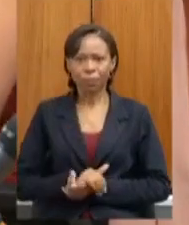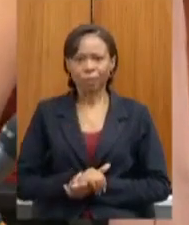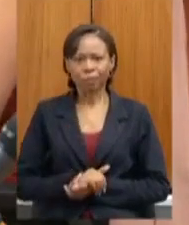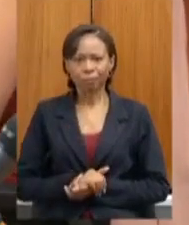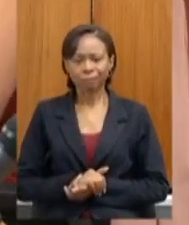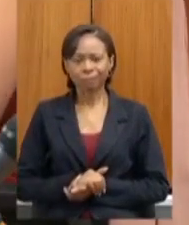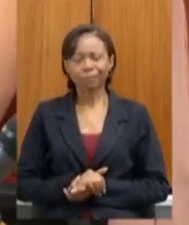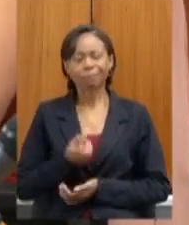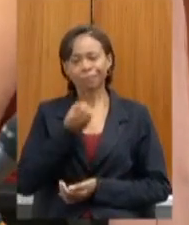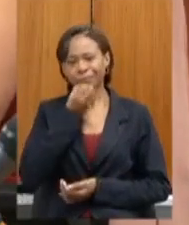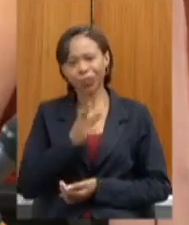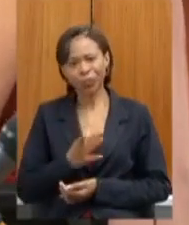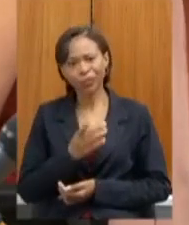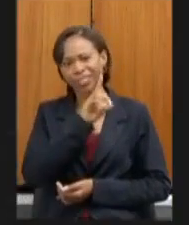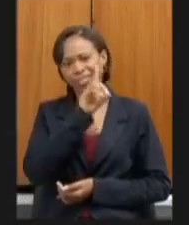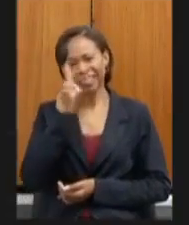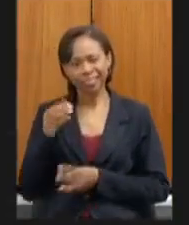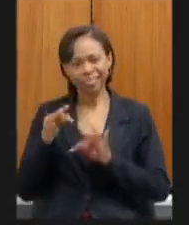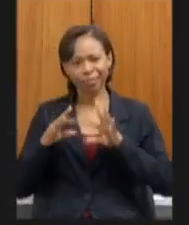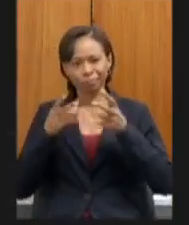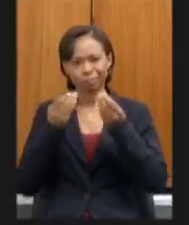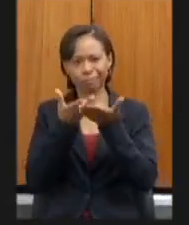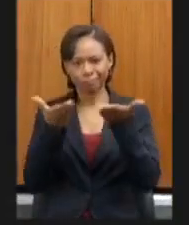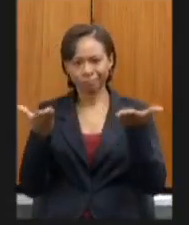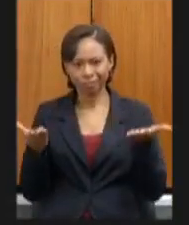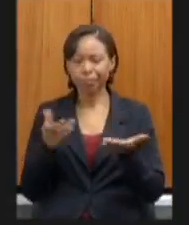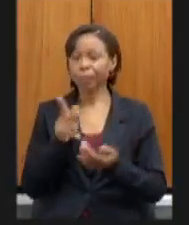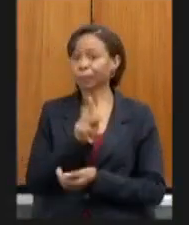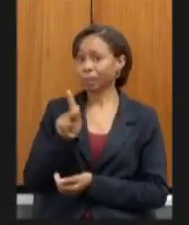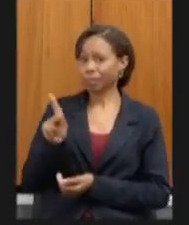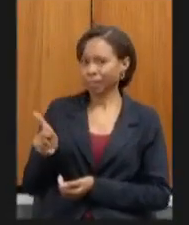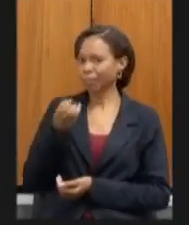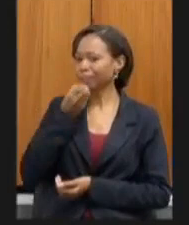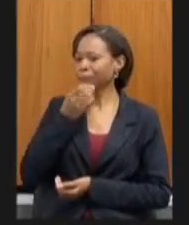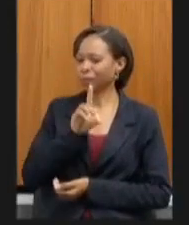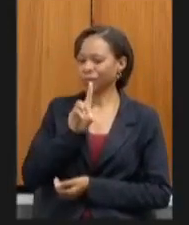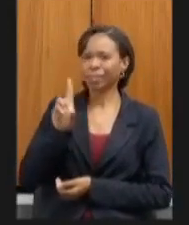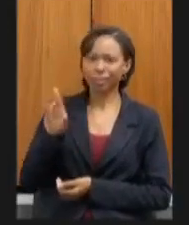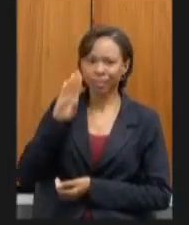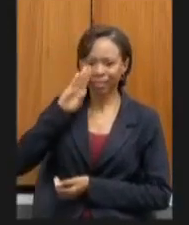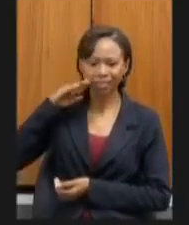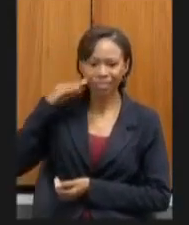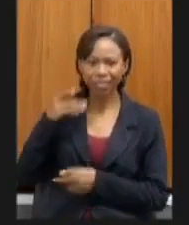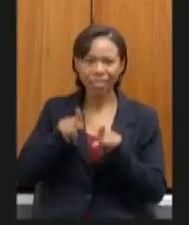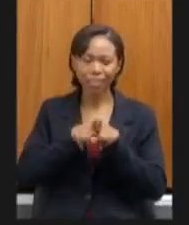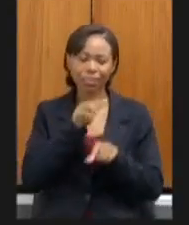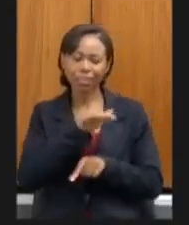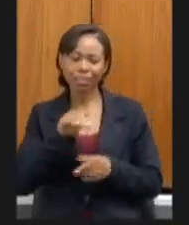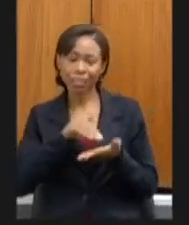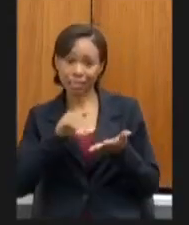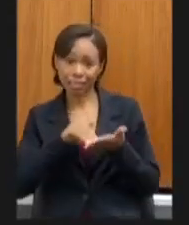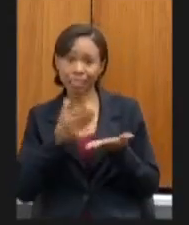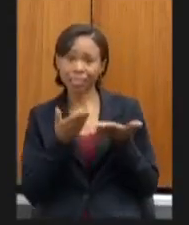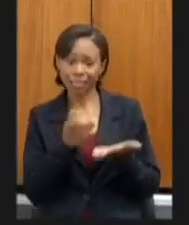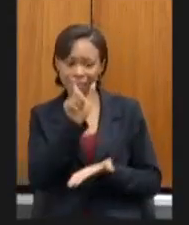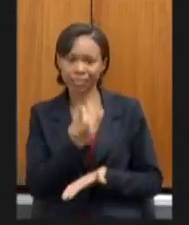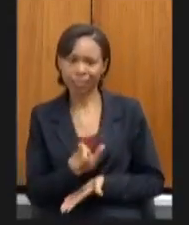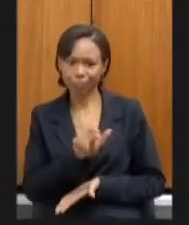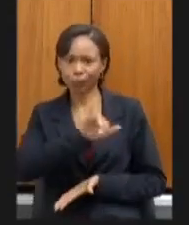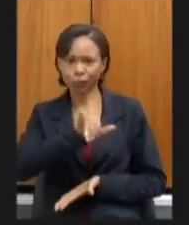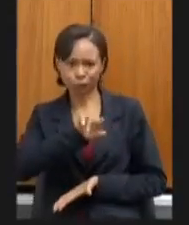Bom dia a todos e a todas bom dia presidente Beatriz Serqueira bom dia secretária Júlia